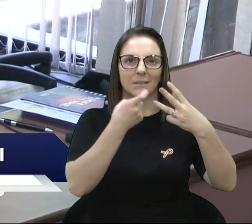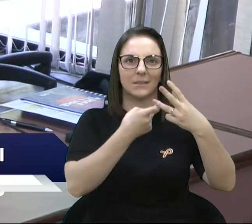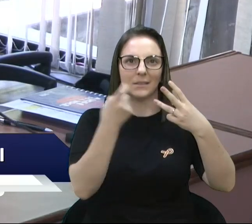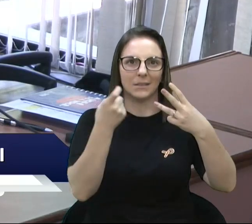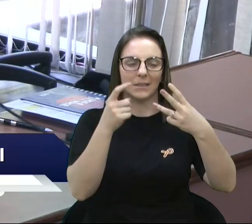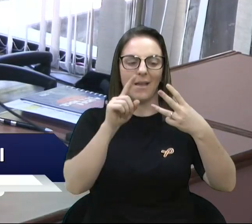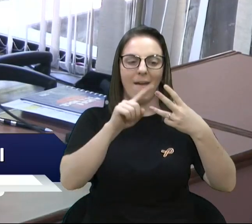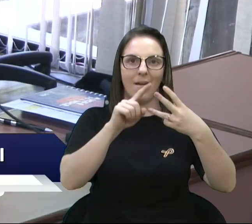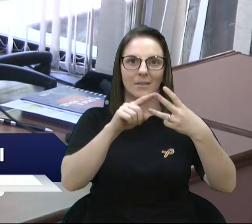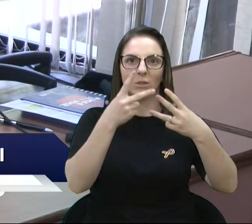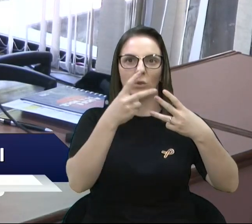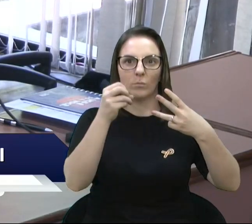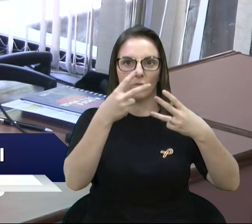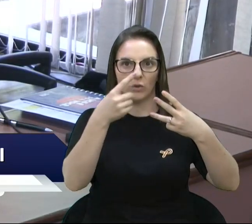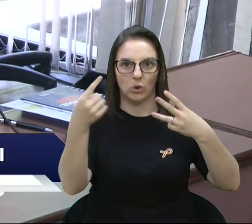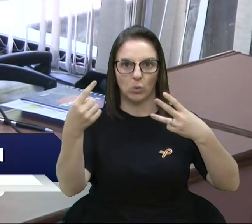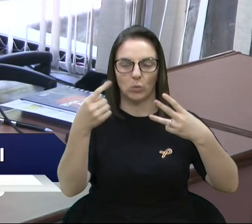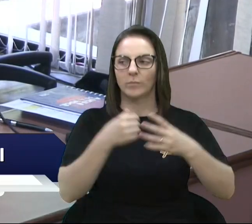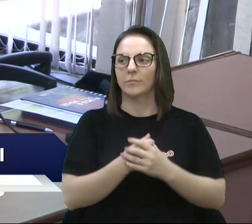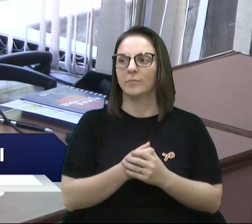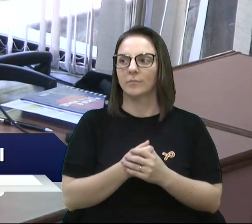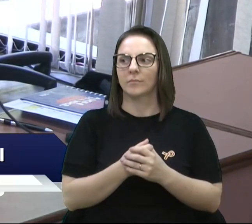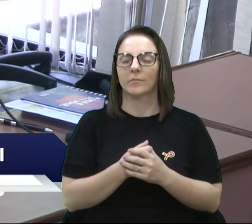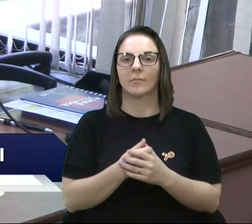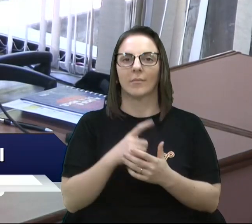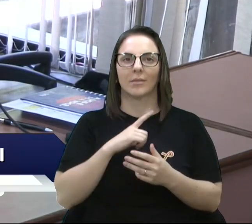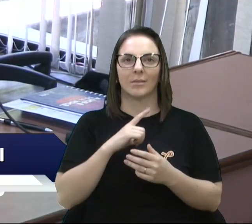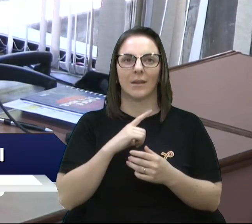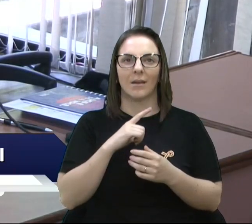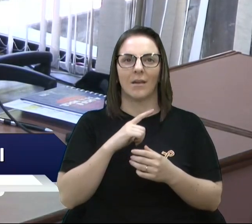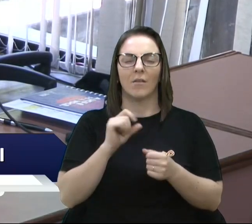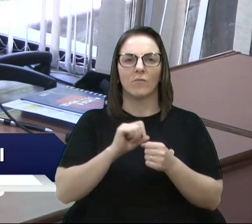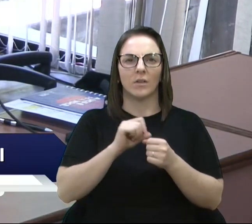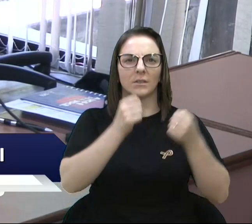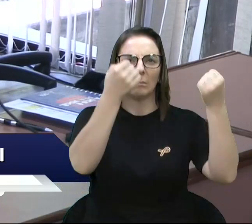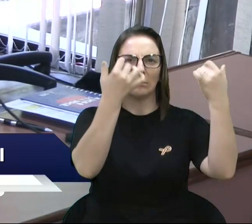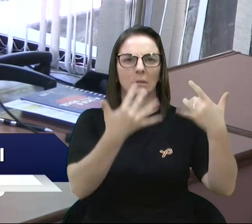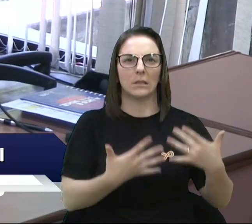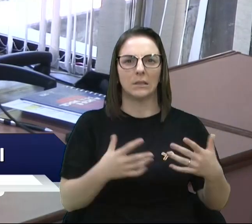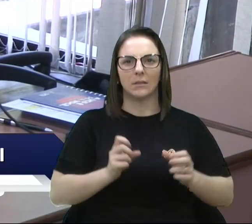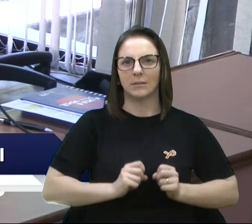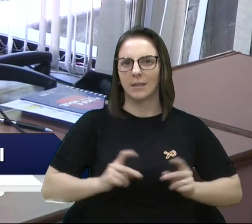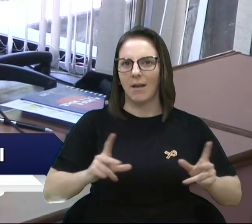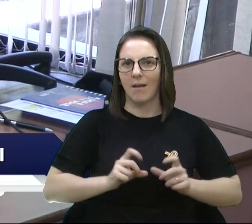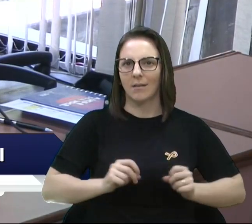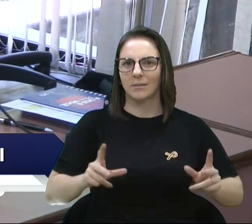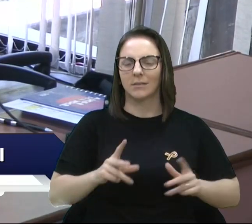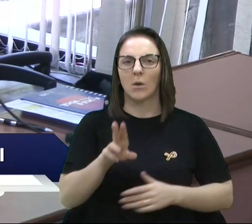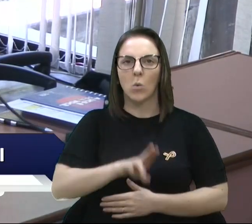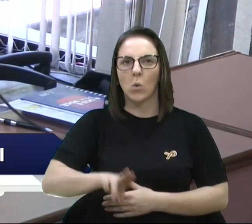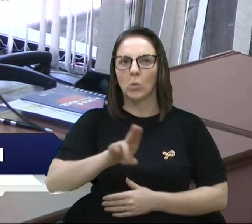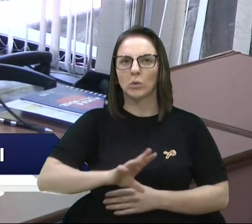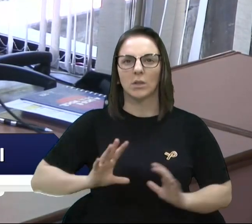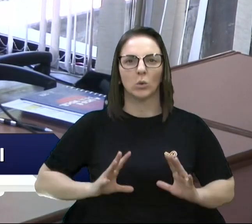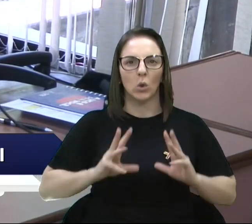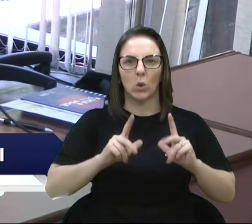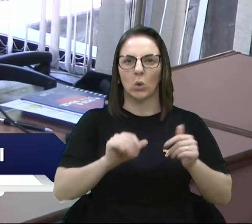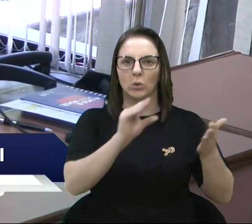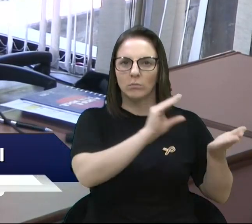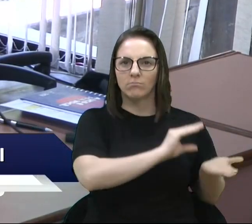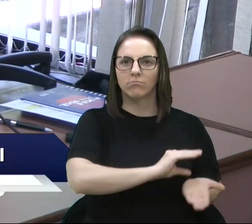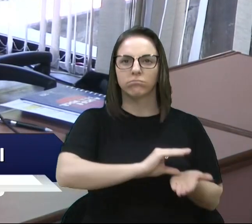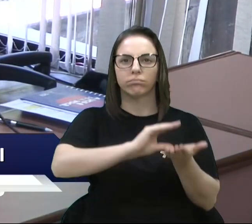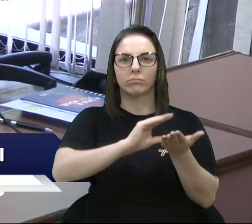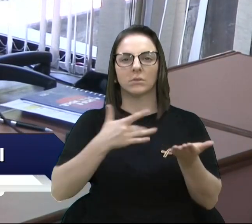fazendo efetivamente a prestação de contas na utilização de todos os recursos de saúde